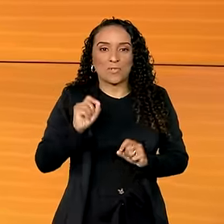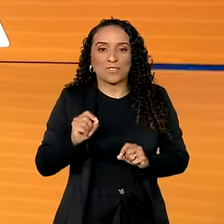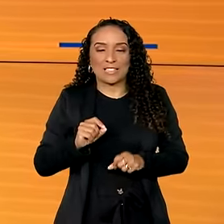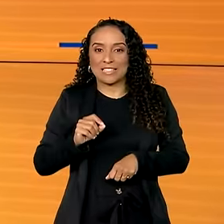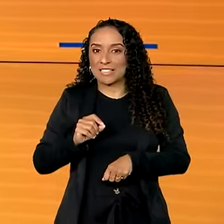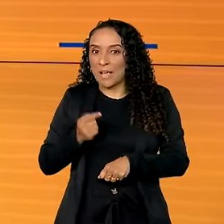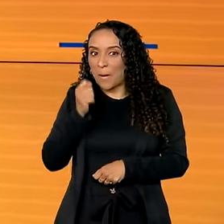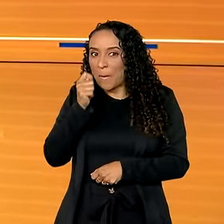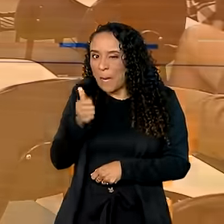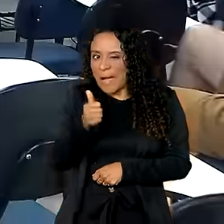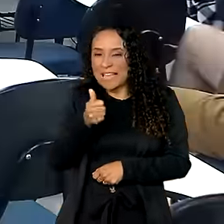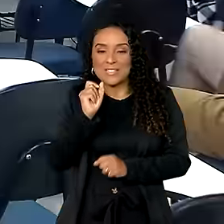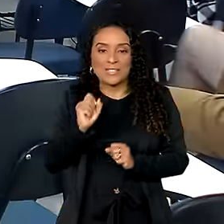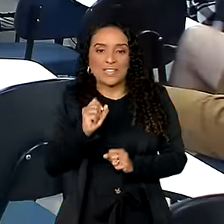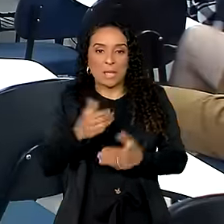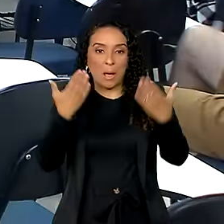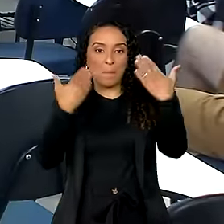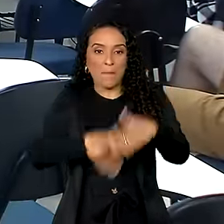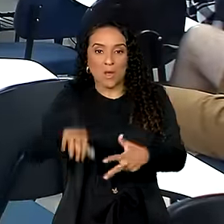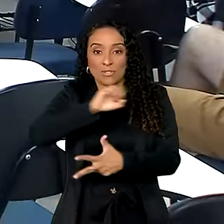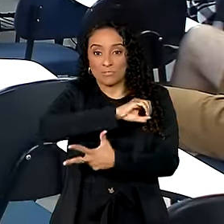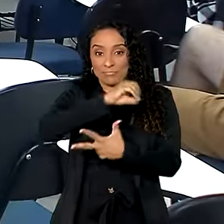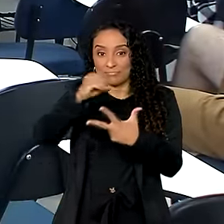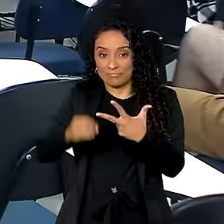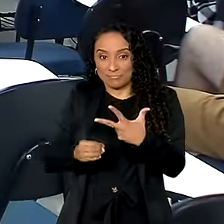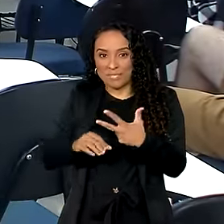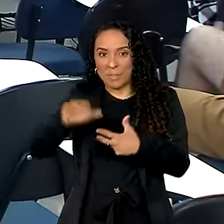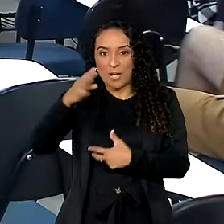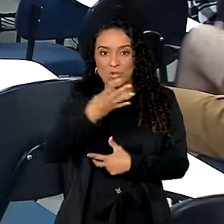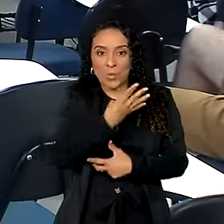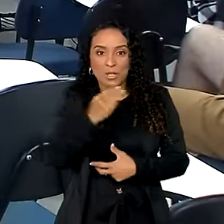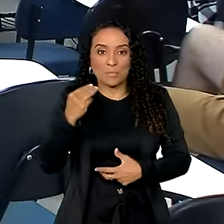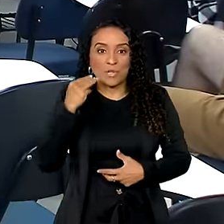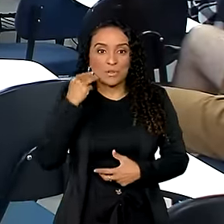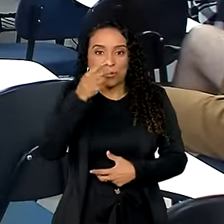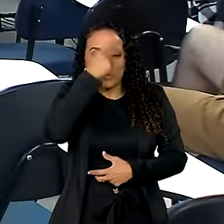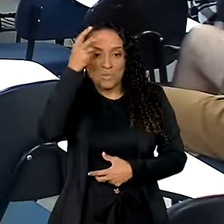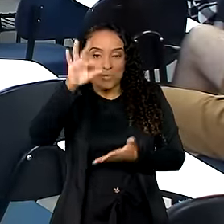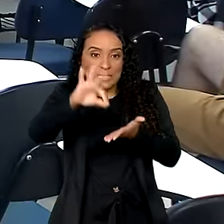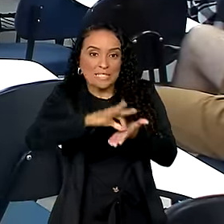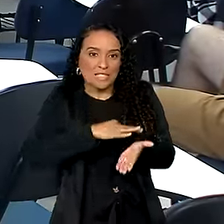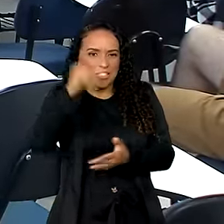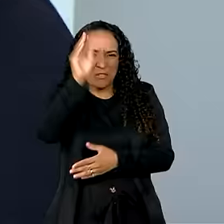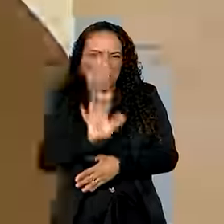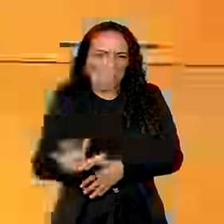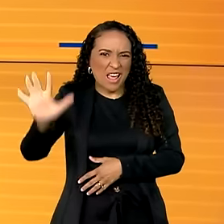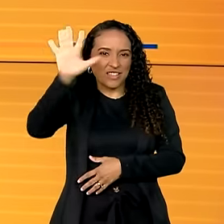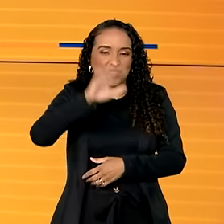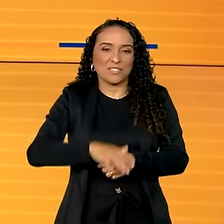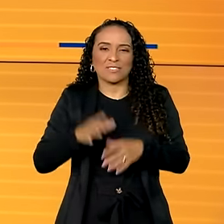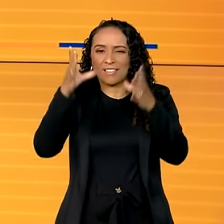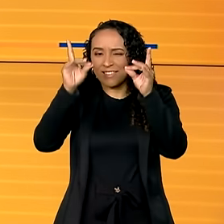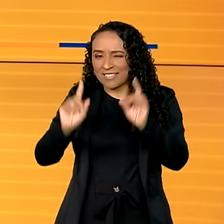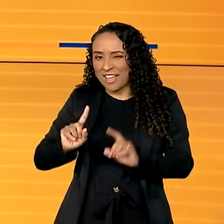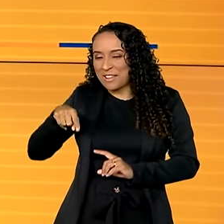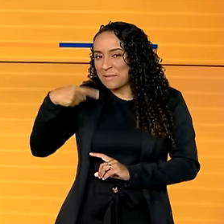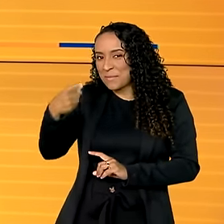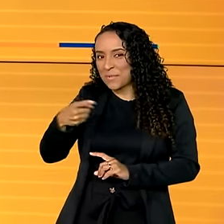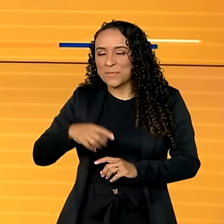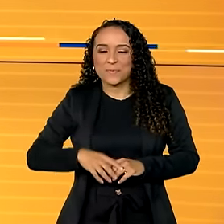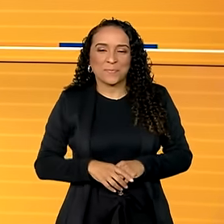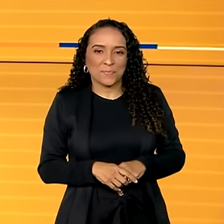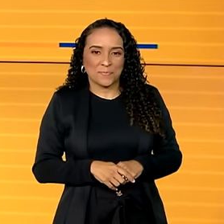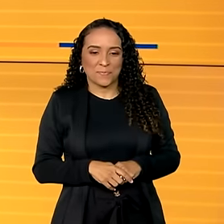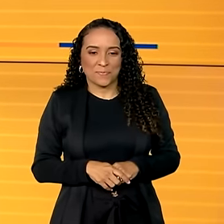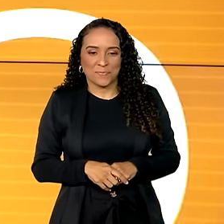está chegando, falta pouco para as provas do Enem, são mais de 4 milhões de inscritos em todo o país. Os detalhes você confere comigo já